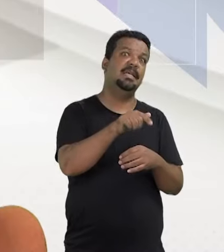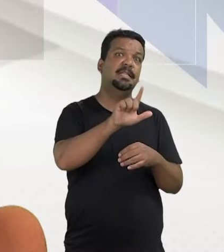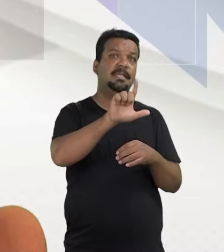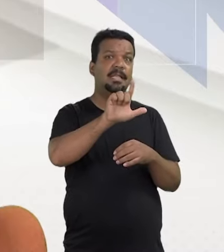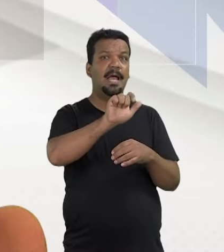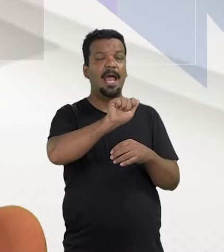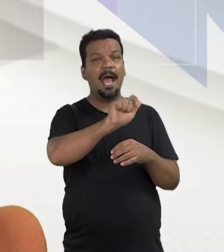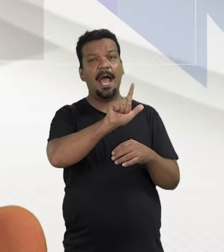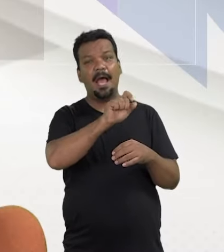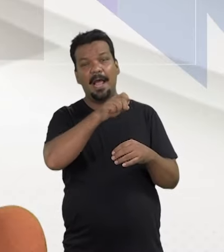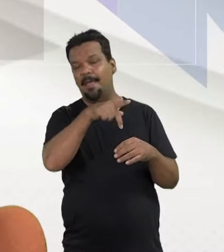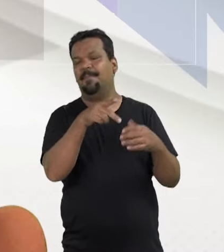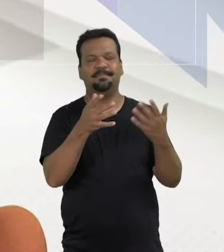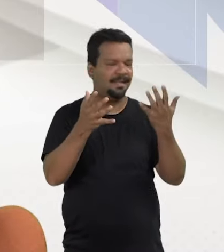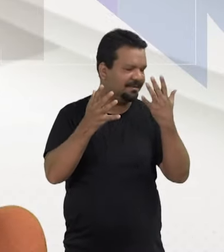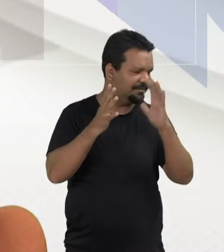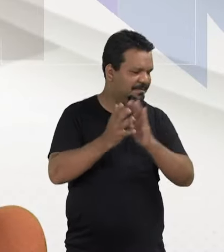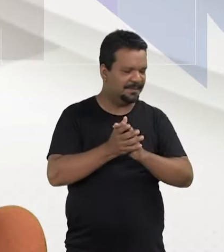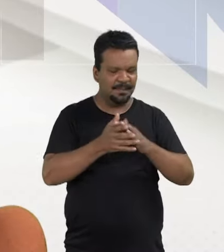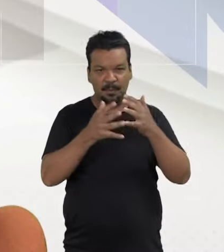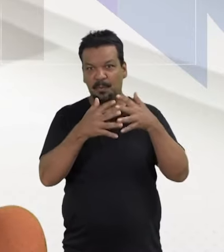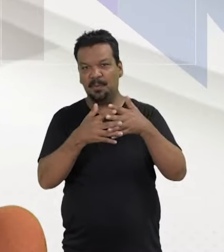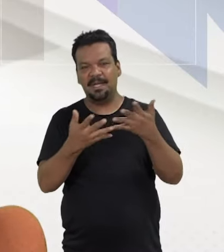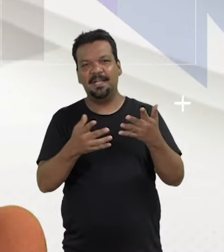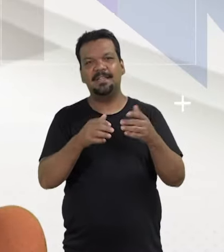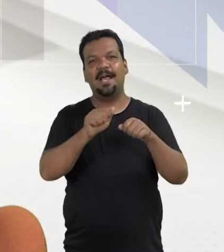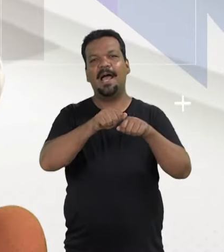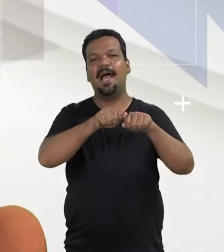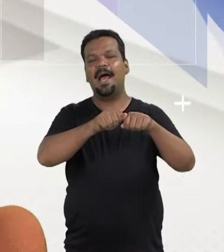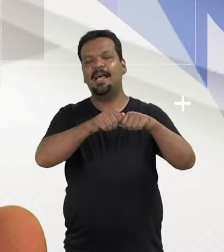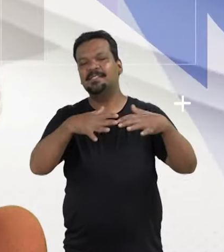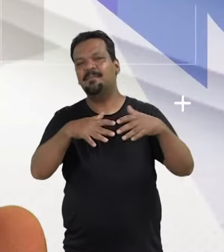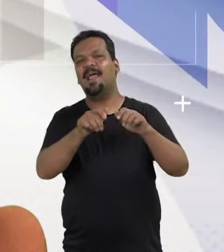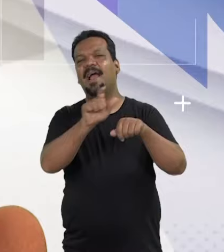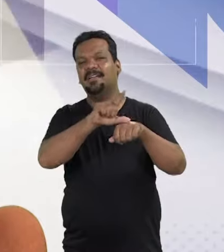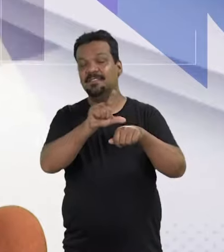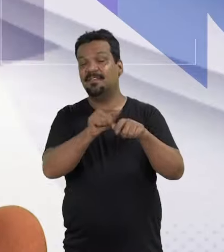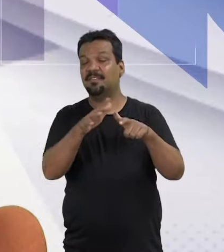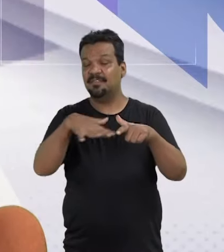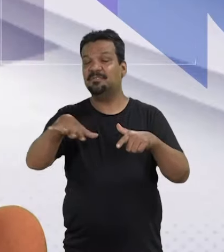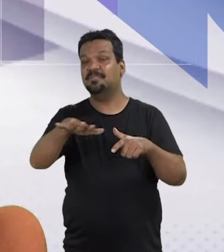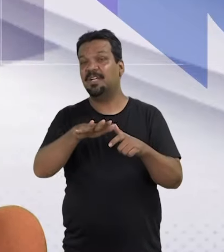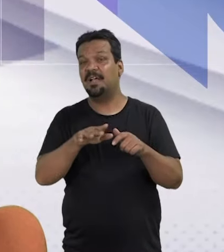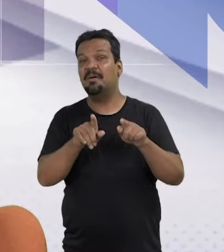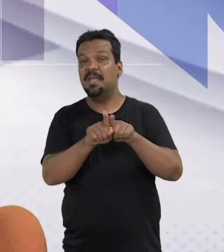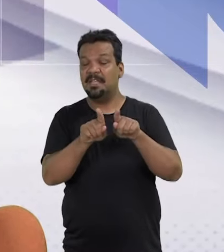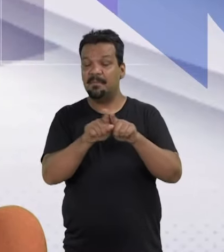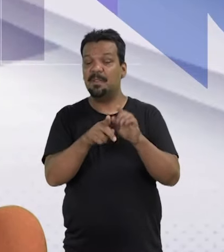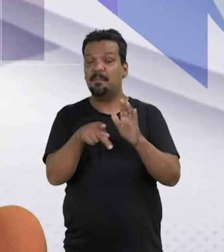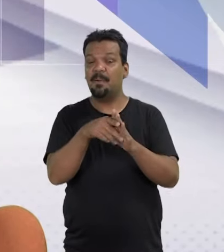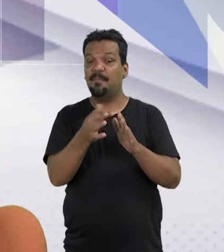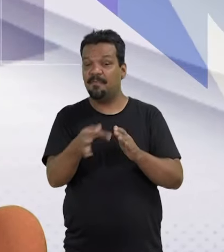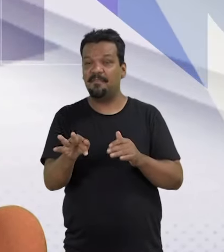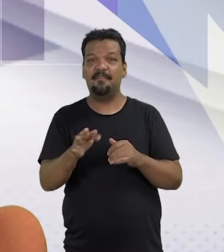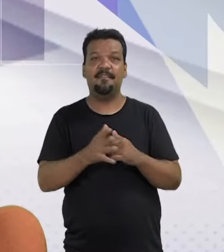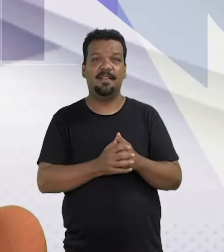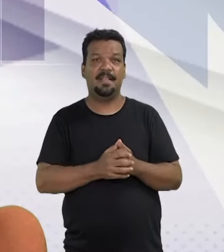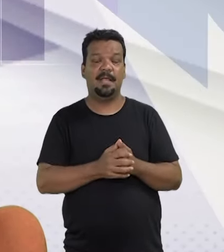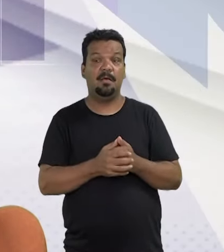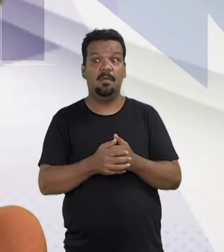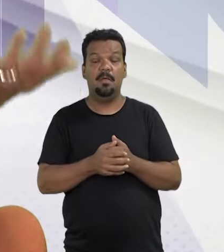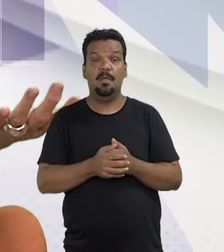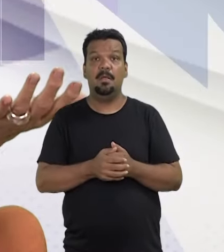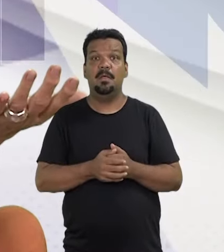17% na Alep e 17% nas Assembleias Legislativas em geral. E no